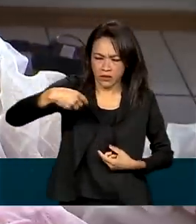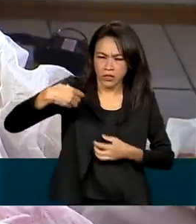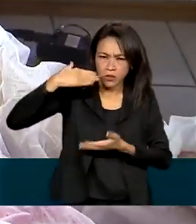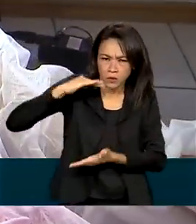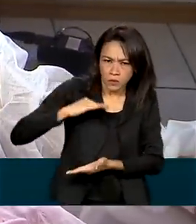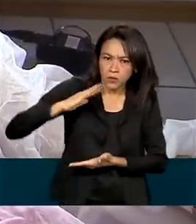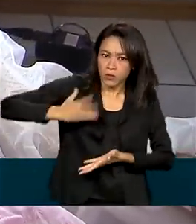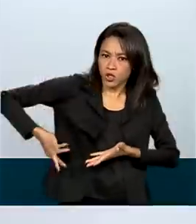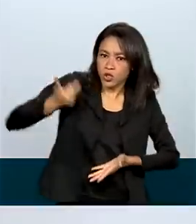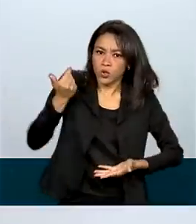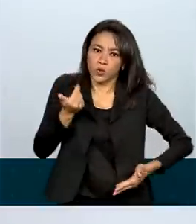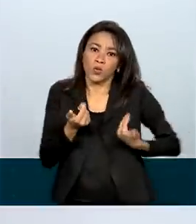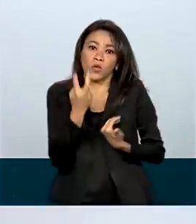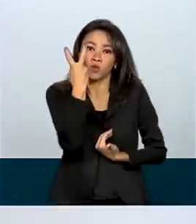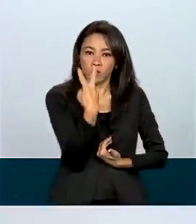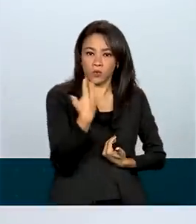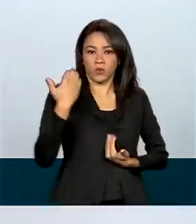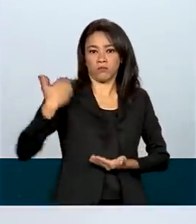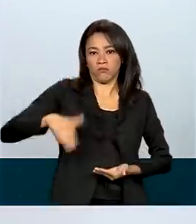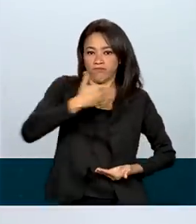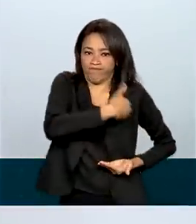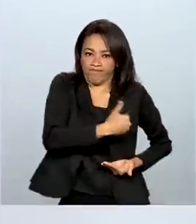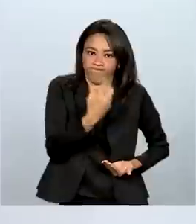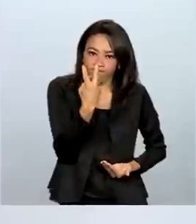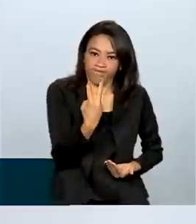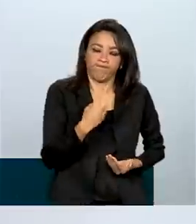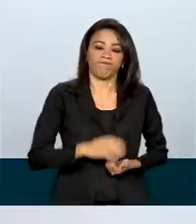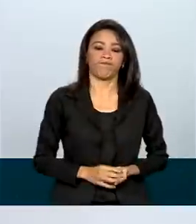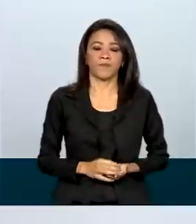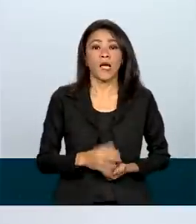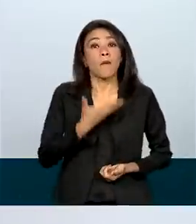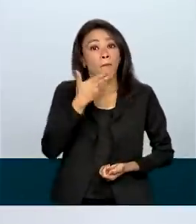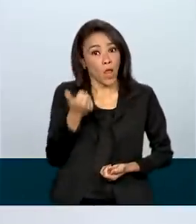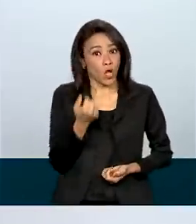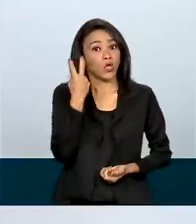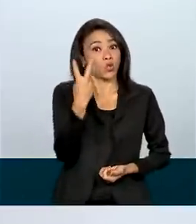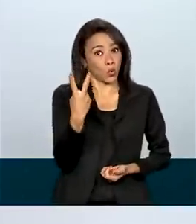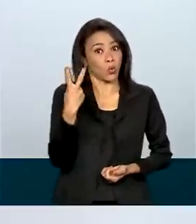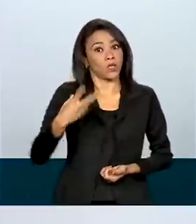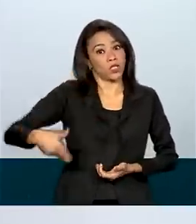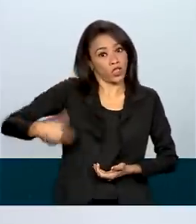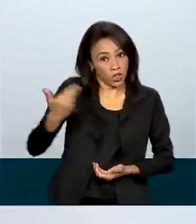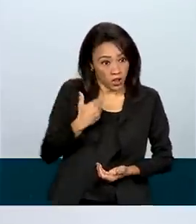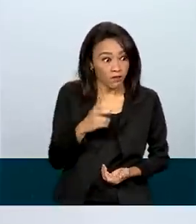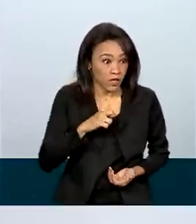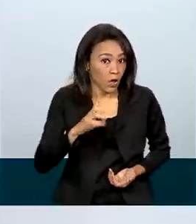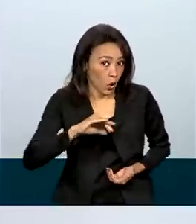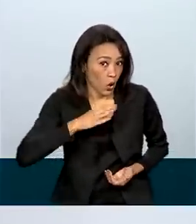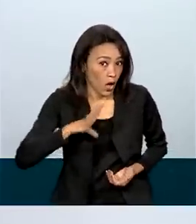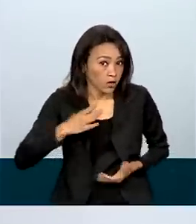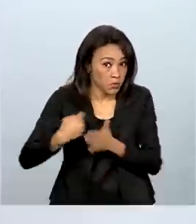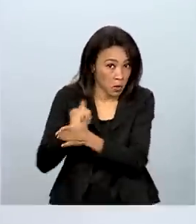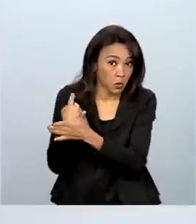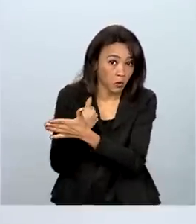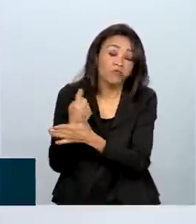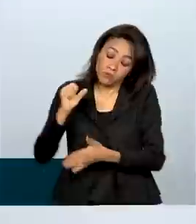mamas numa cirurgia. Para prevenir, é melhor que você tire as duas. Você tem coragem? Eu falei, se tem.